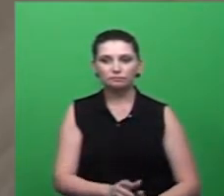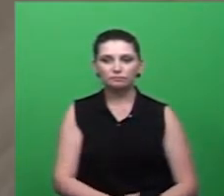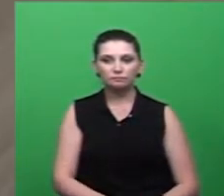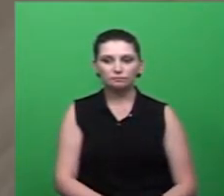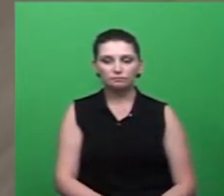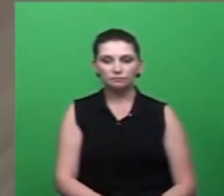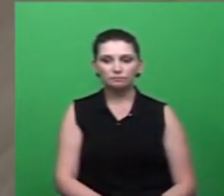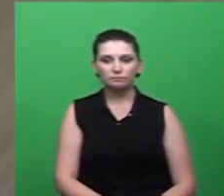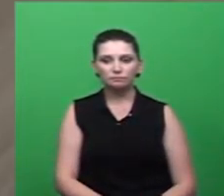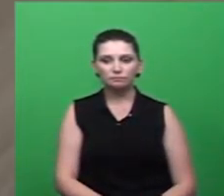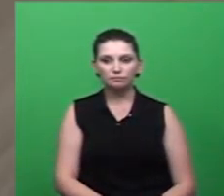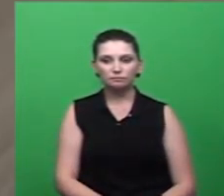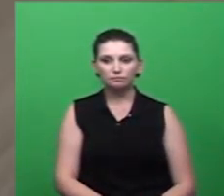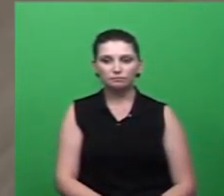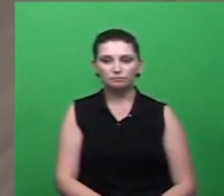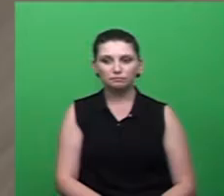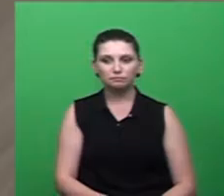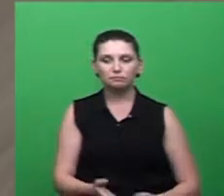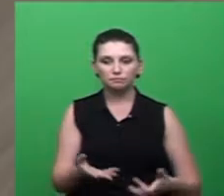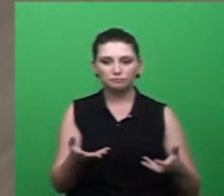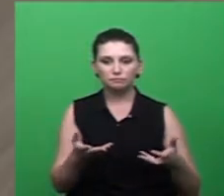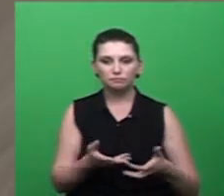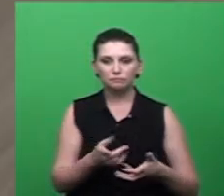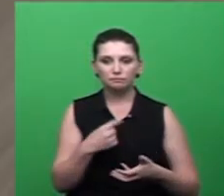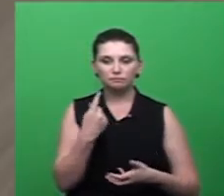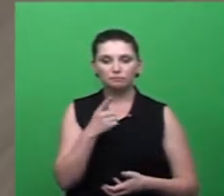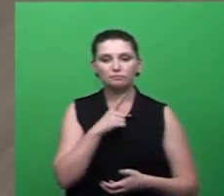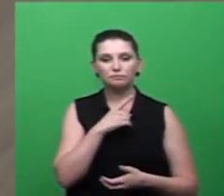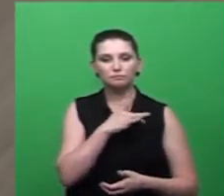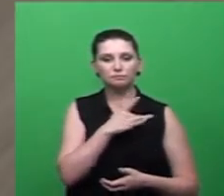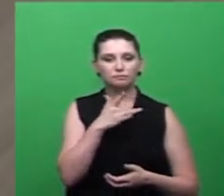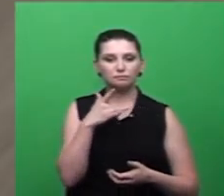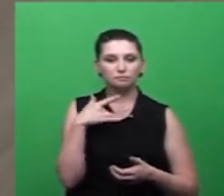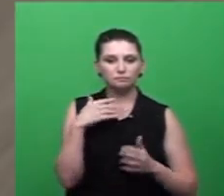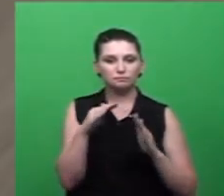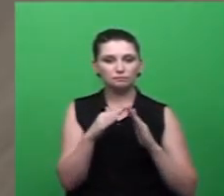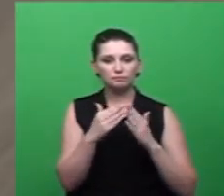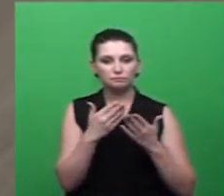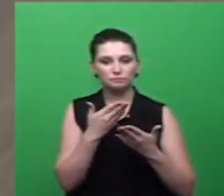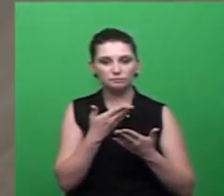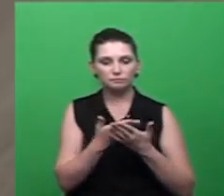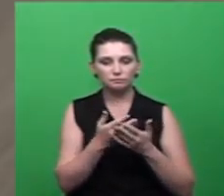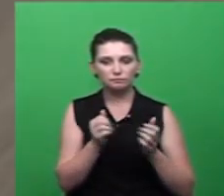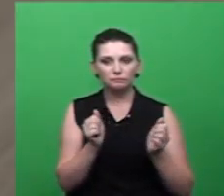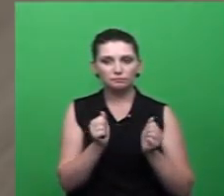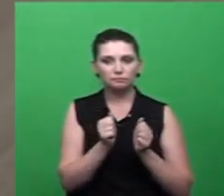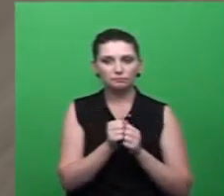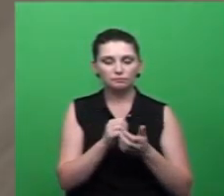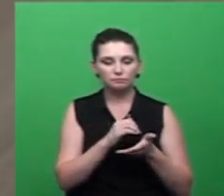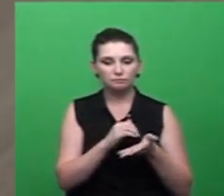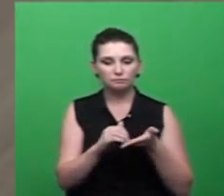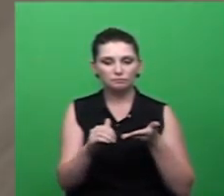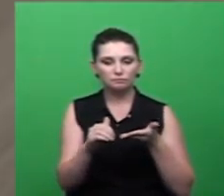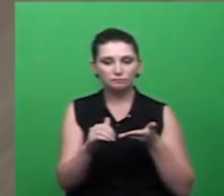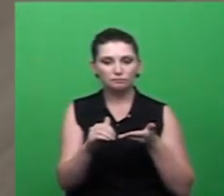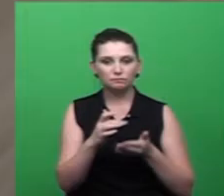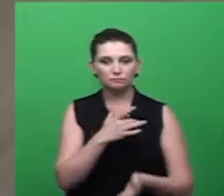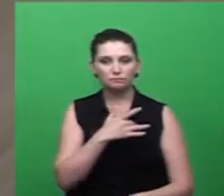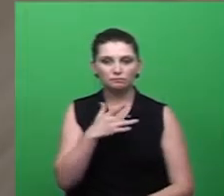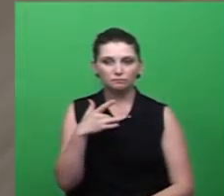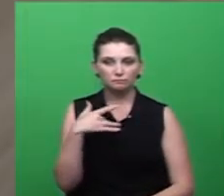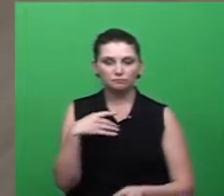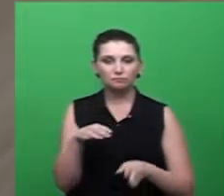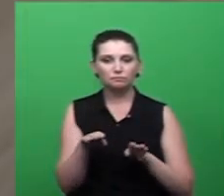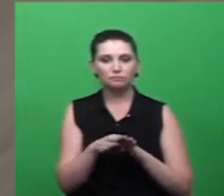Saúde da Escola, que já é um projeto que já é pactuado entre Secretaria Municipal de Saúde e